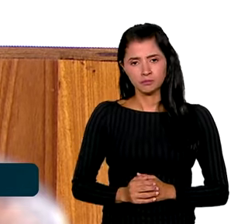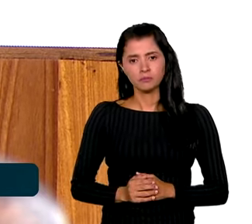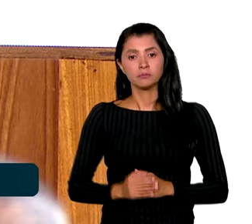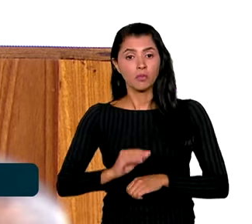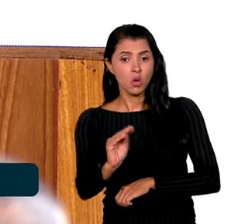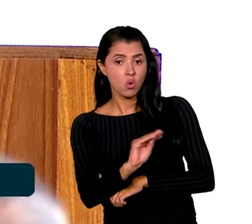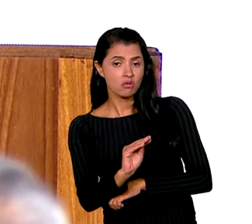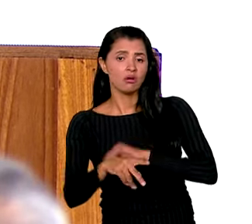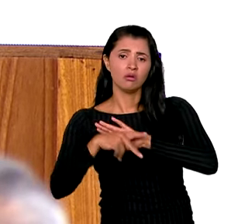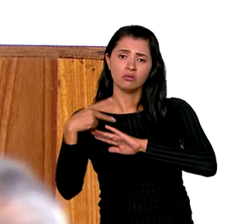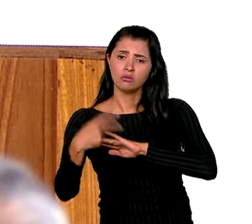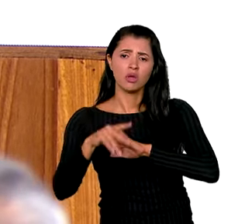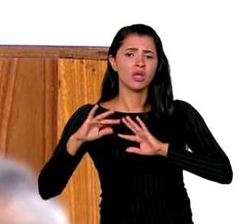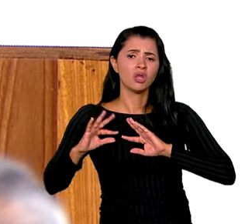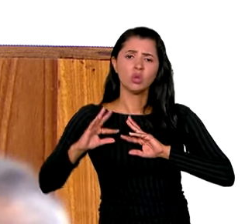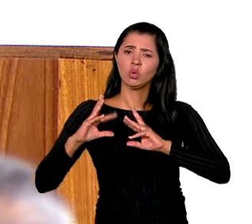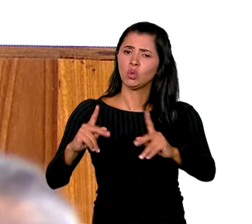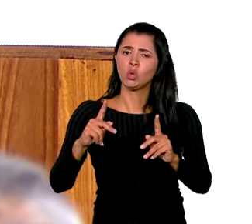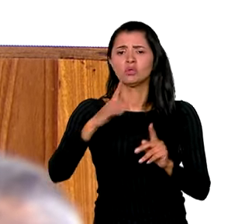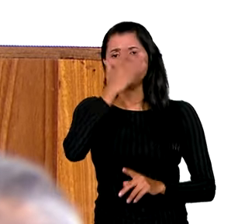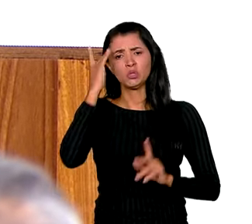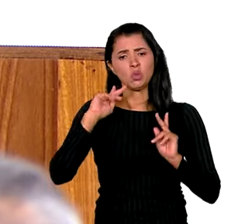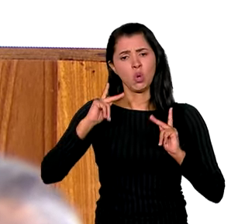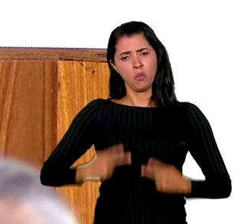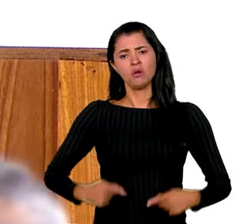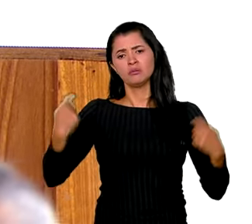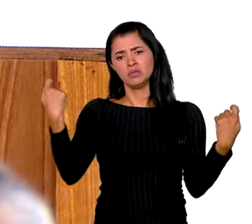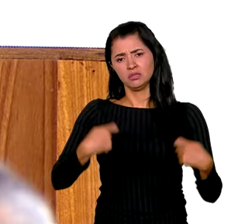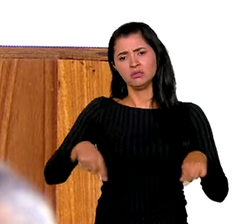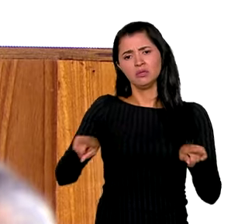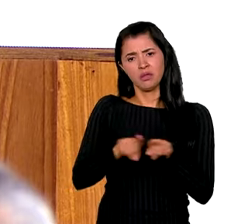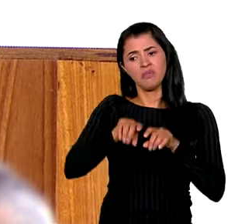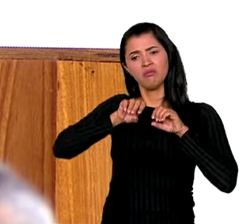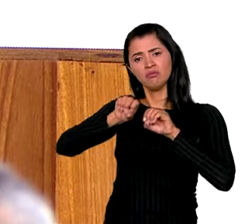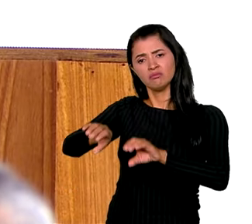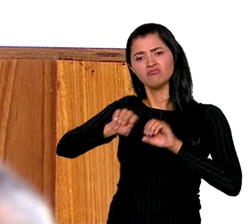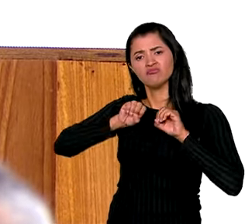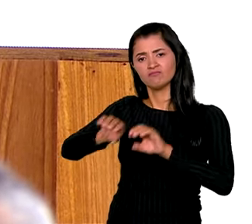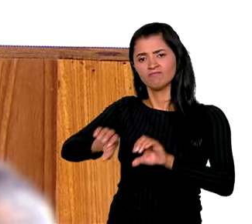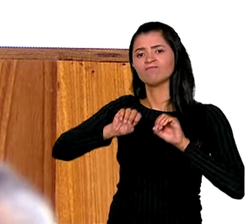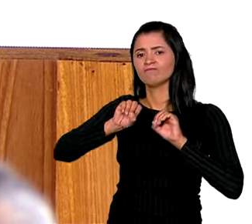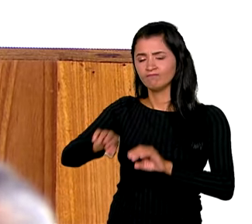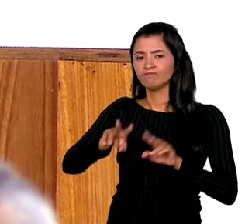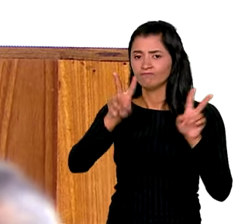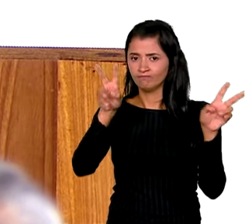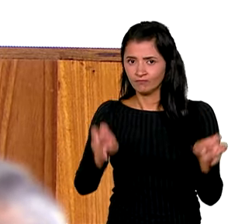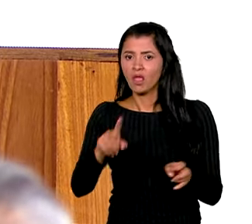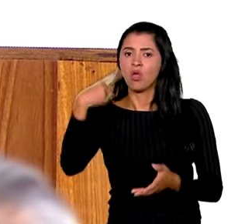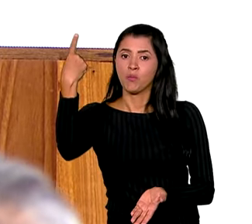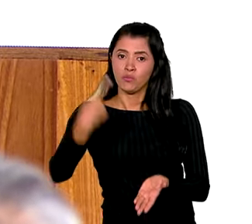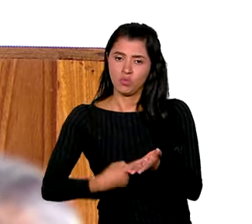é inerente a todos os seres humanos e também precisa ser ensinado. É um compromisso